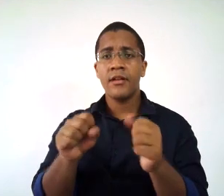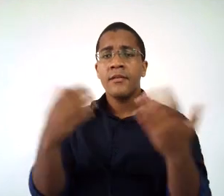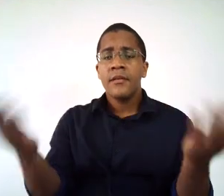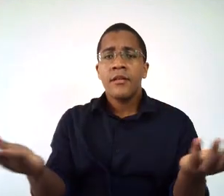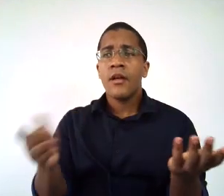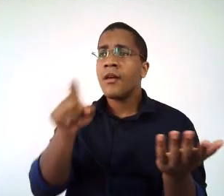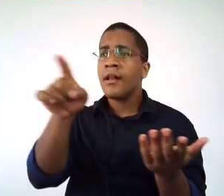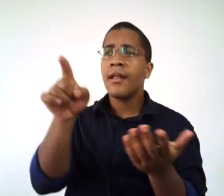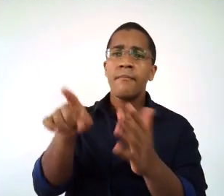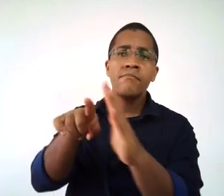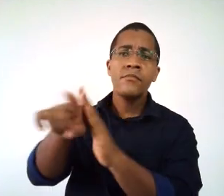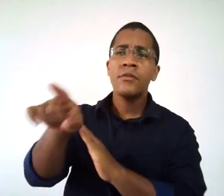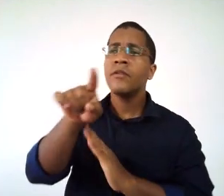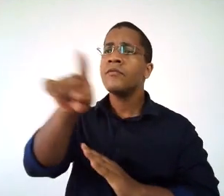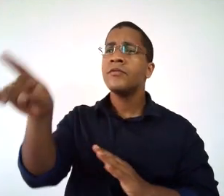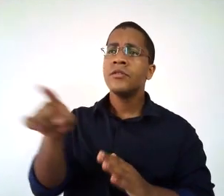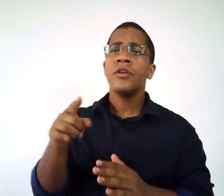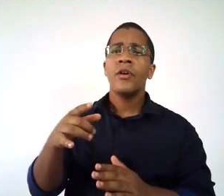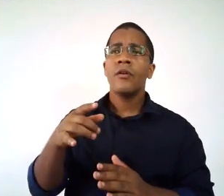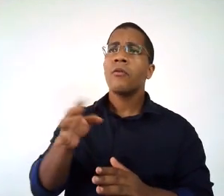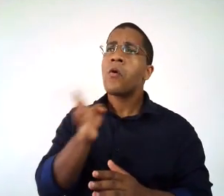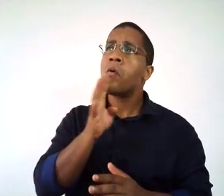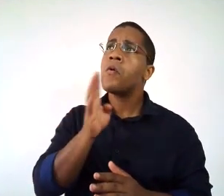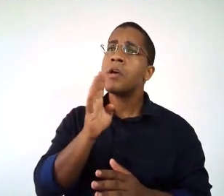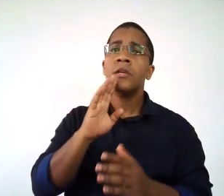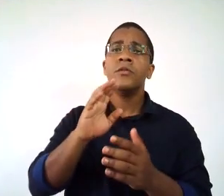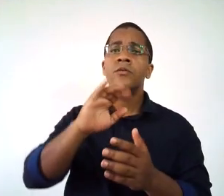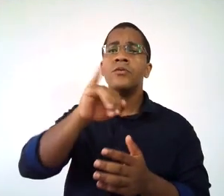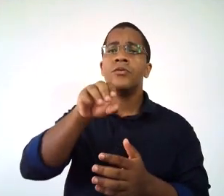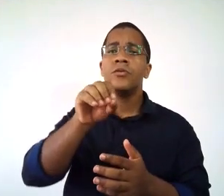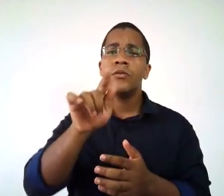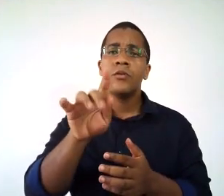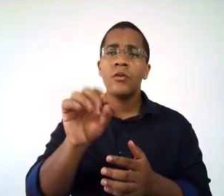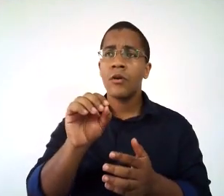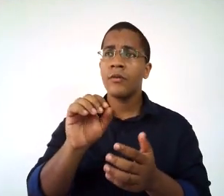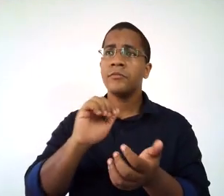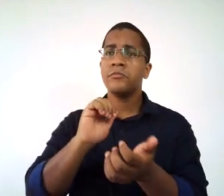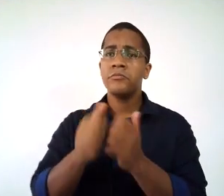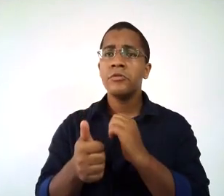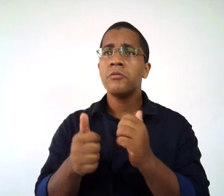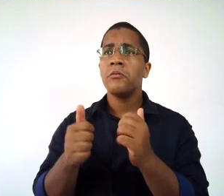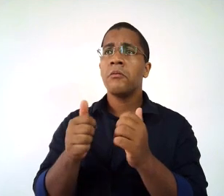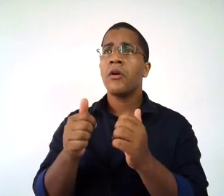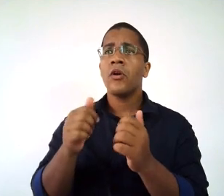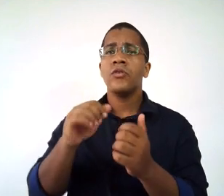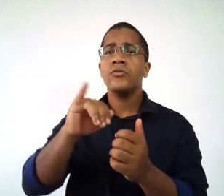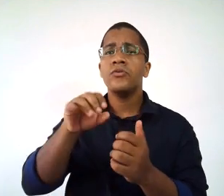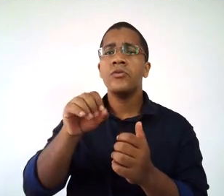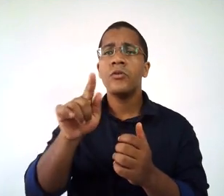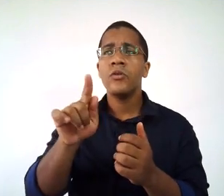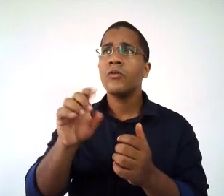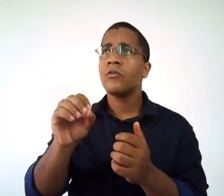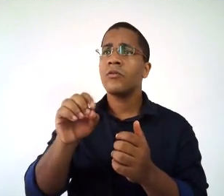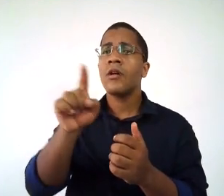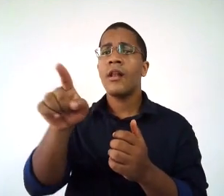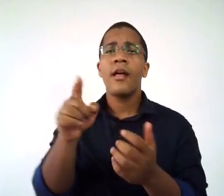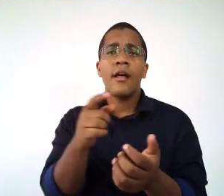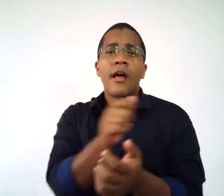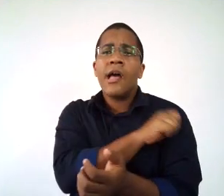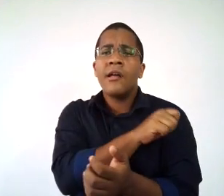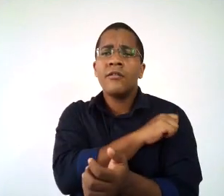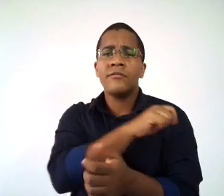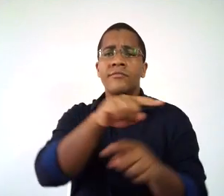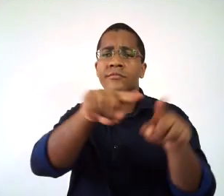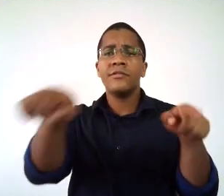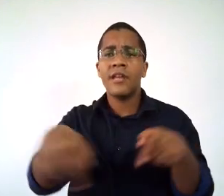para saber quais são os jogos esportivos mais conhecidos e os mais praticados pelo estudante que fazem parte de sua sala de